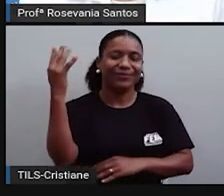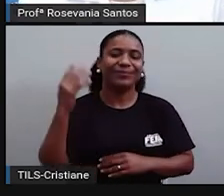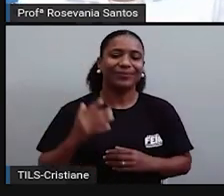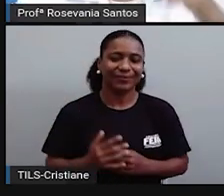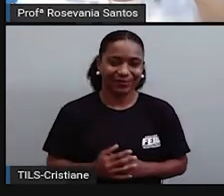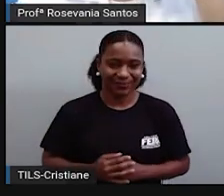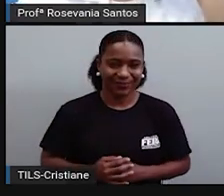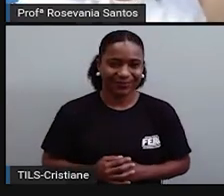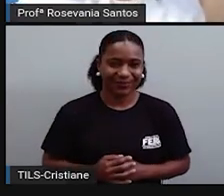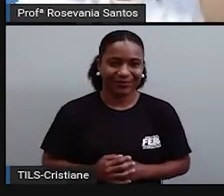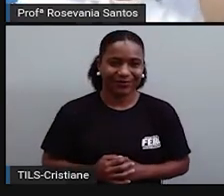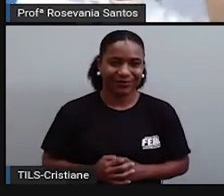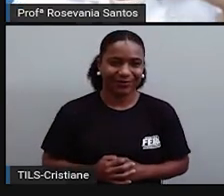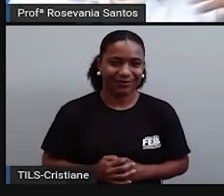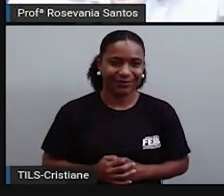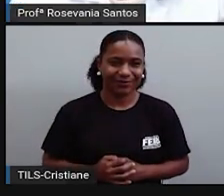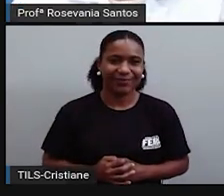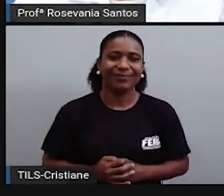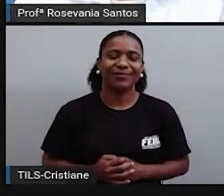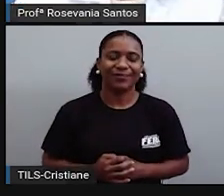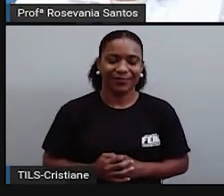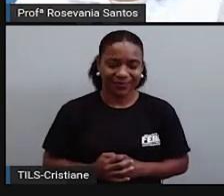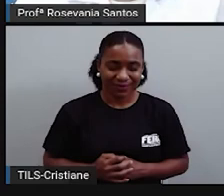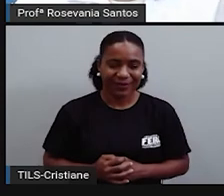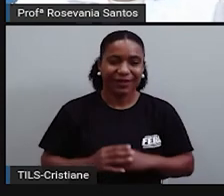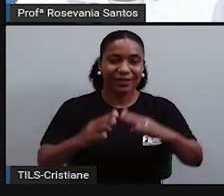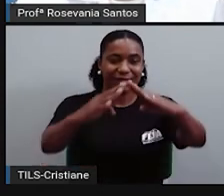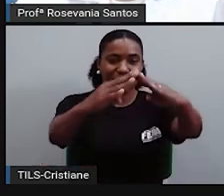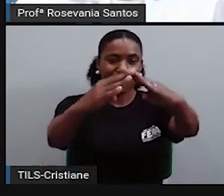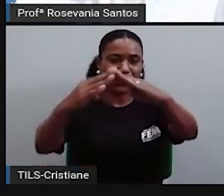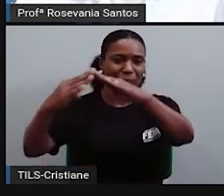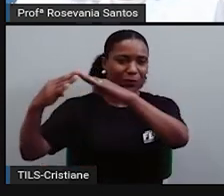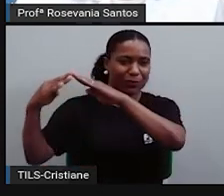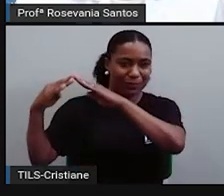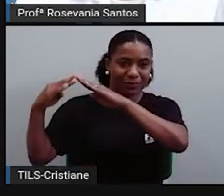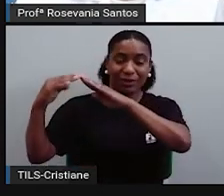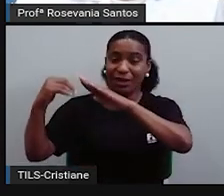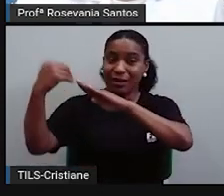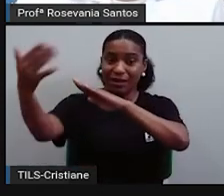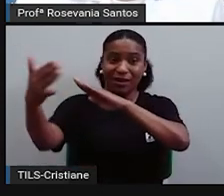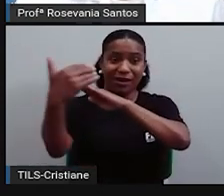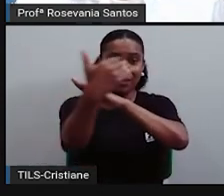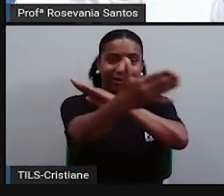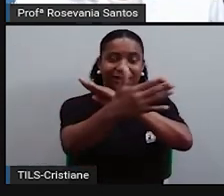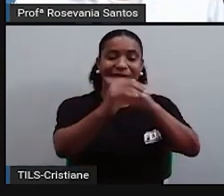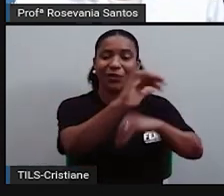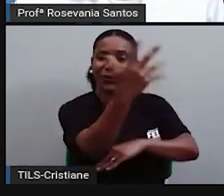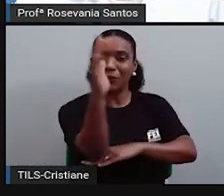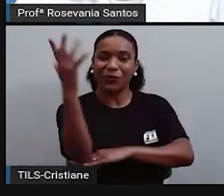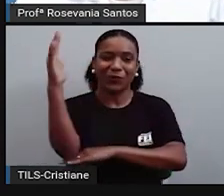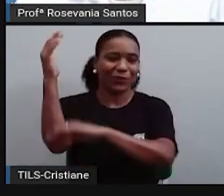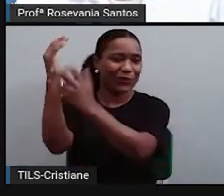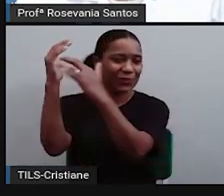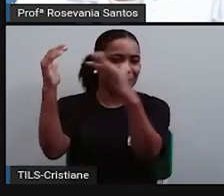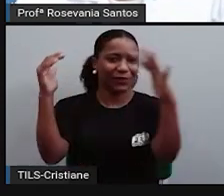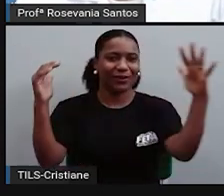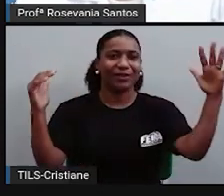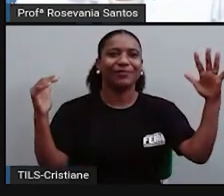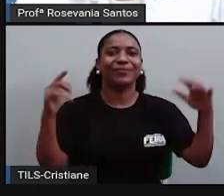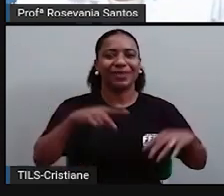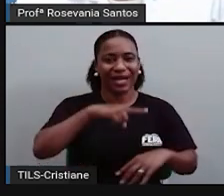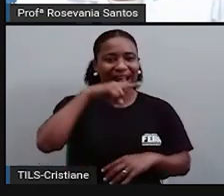era a cana de açúcar. Foram aquelas grandes famílias de açúcar. E a sociedade...